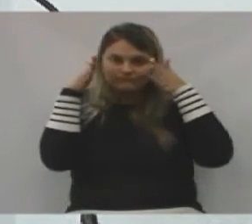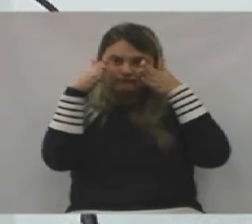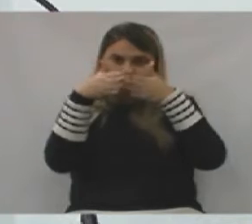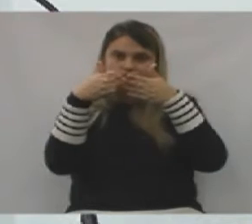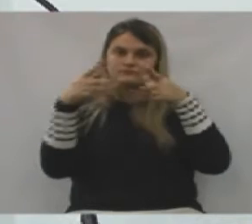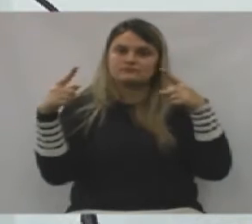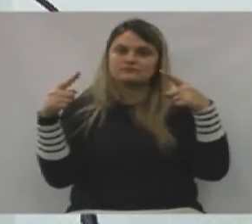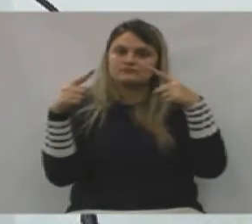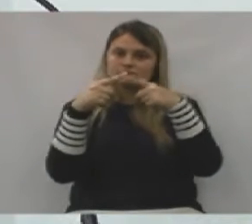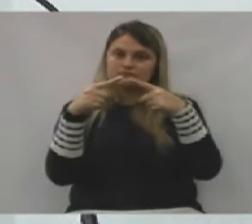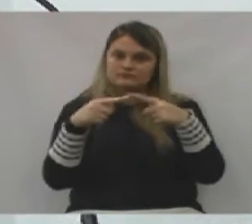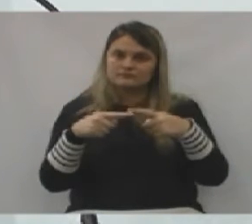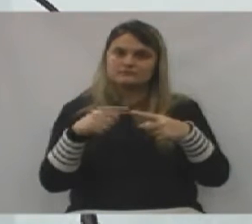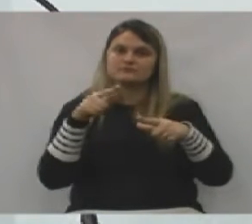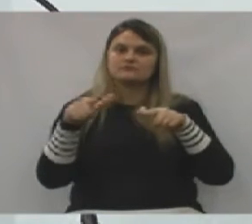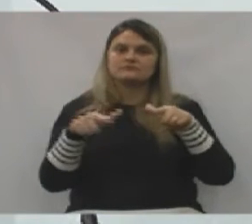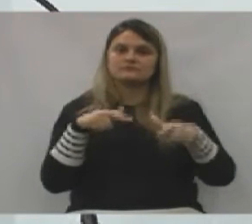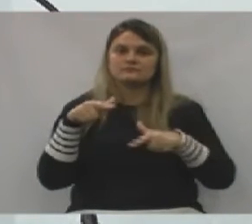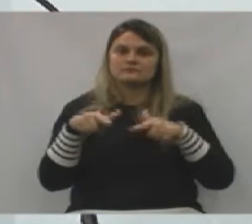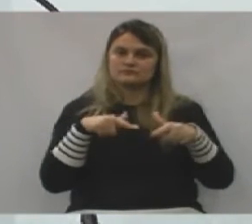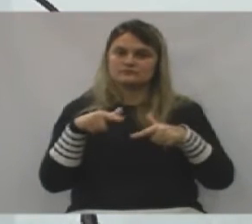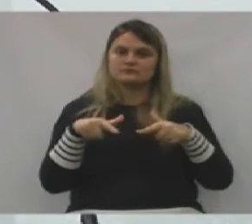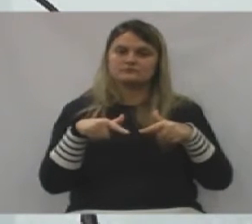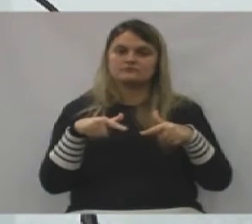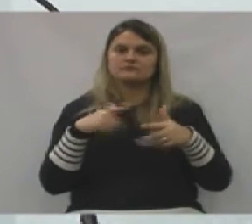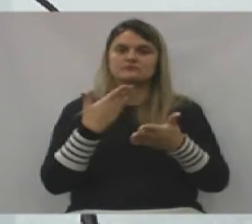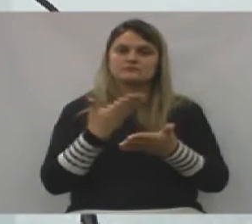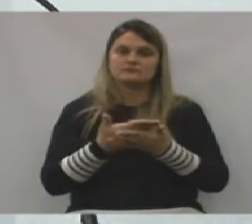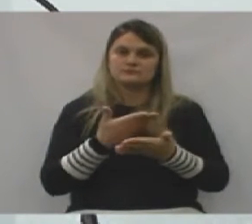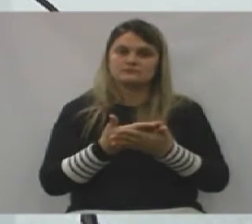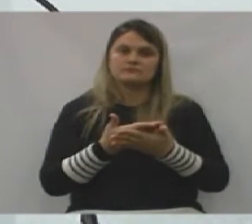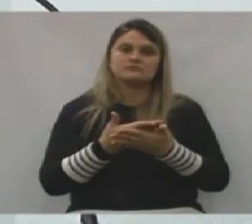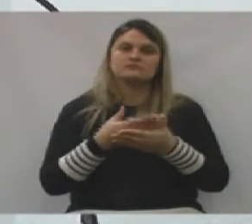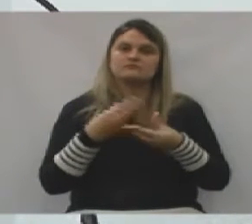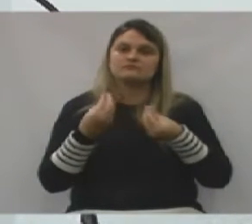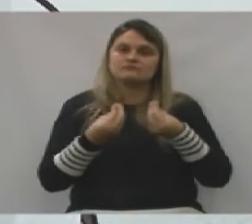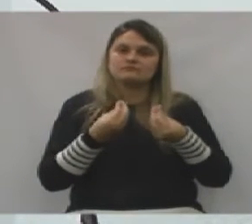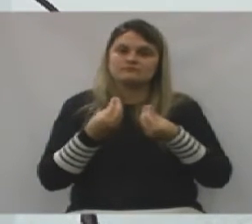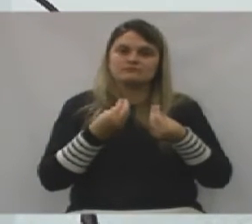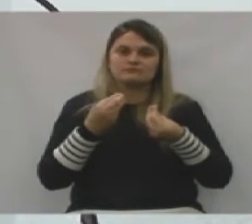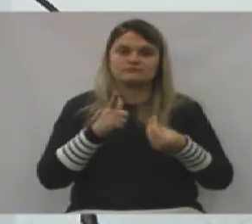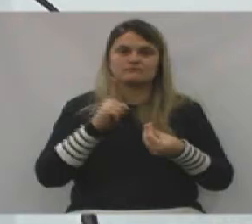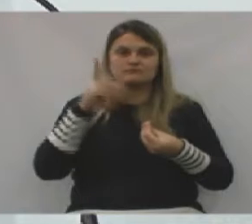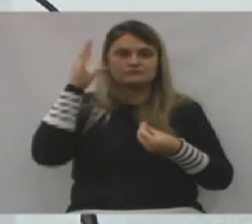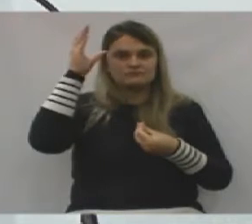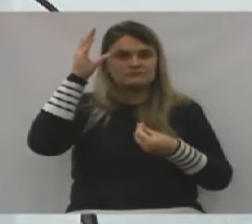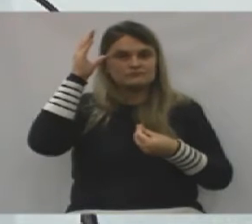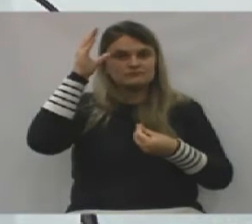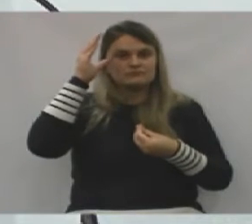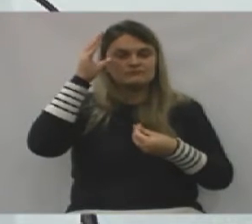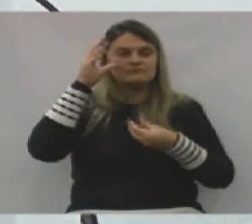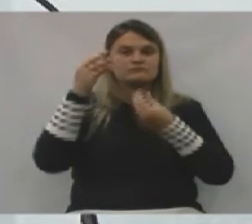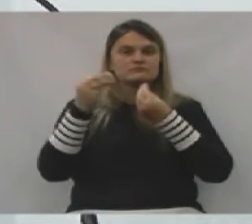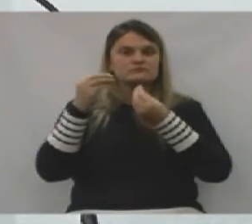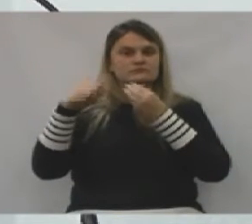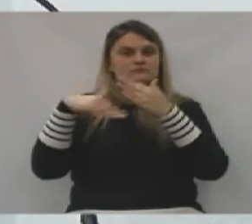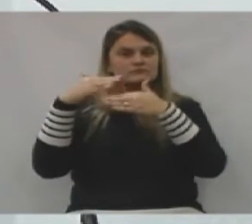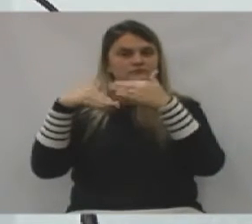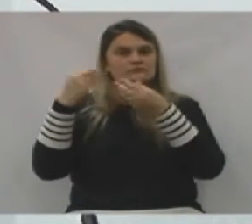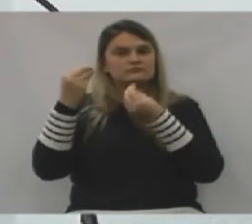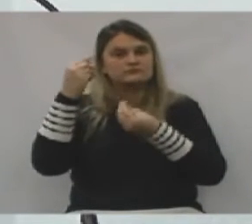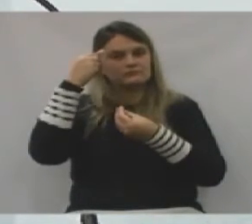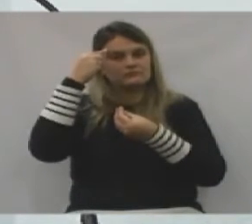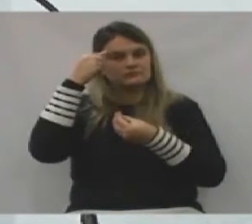focados, determinados, a trabalhar e estudar com ciência como desenvolver, como